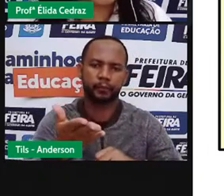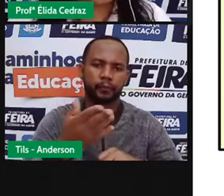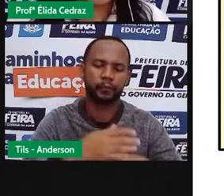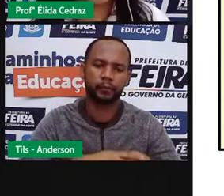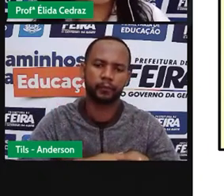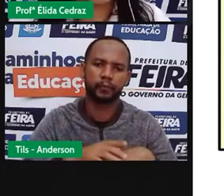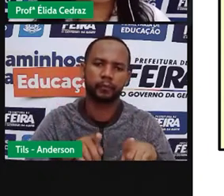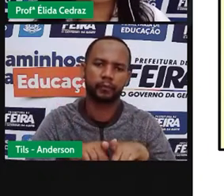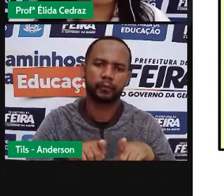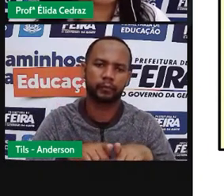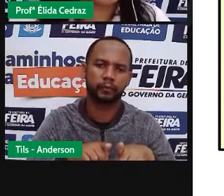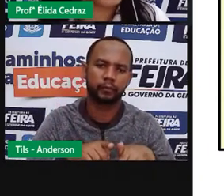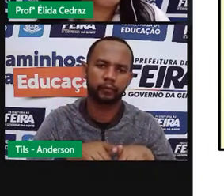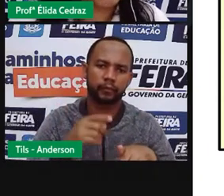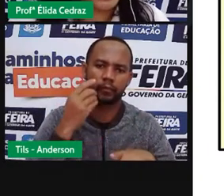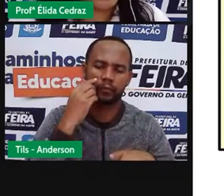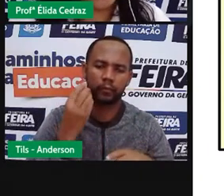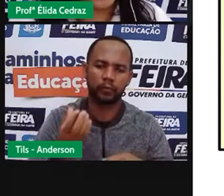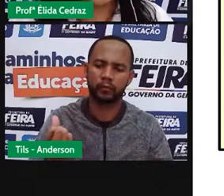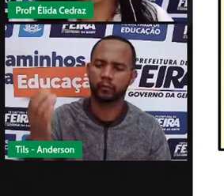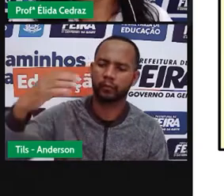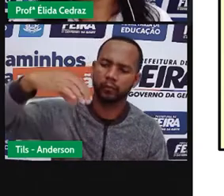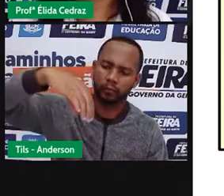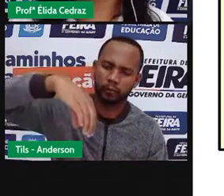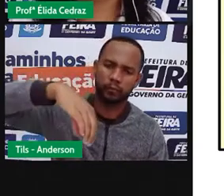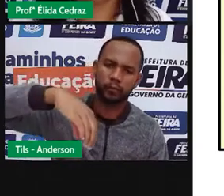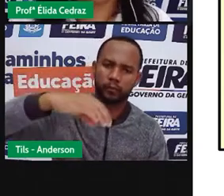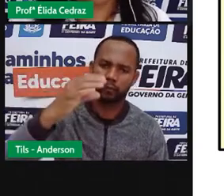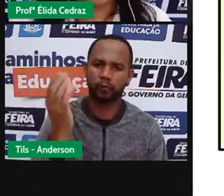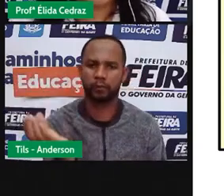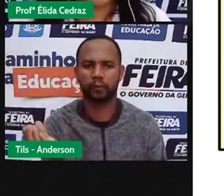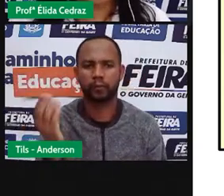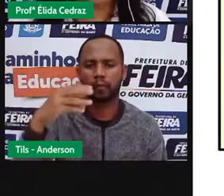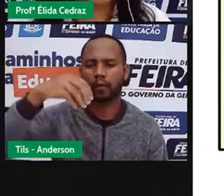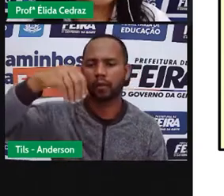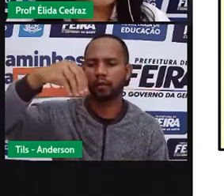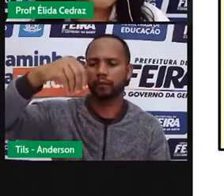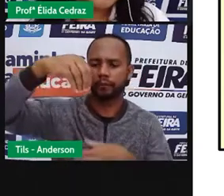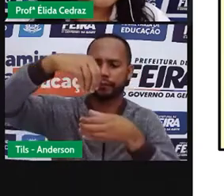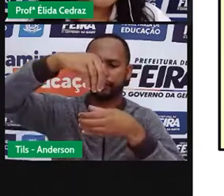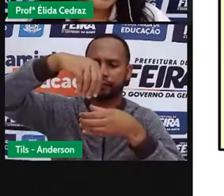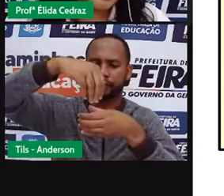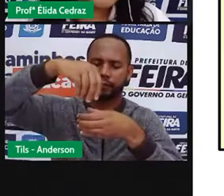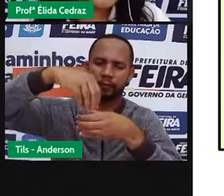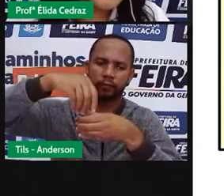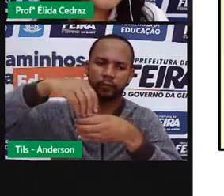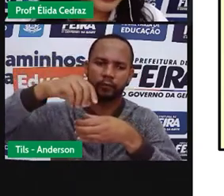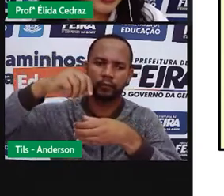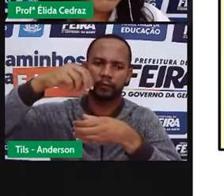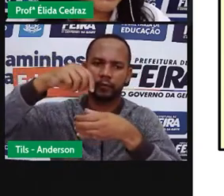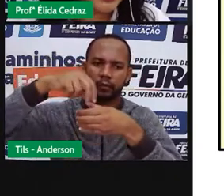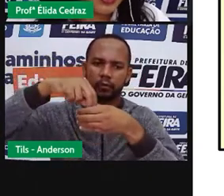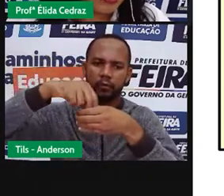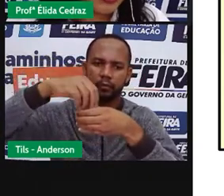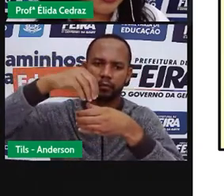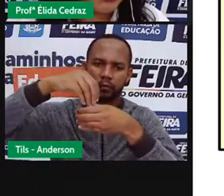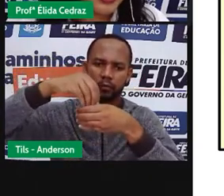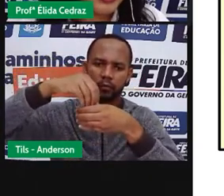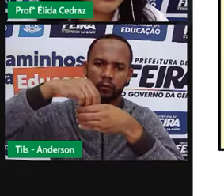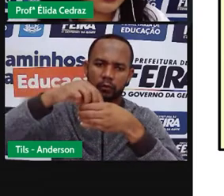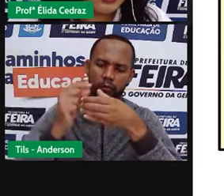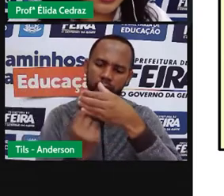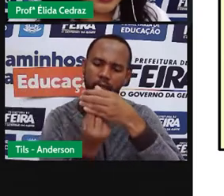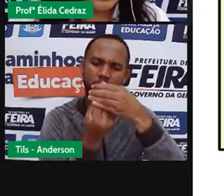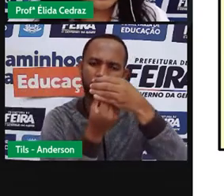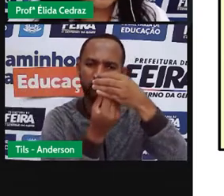As ampulhetas eram feitas de vidro, com uma areia bem fininha. A areia que estava dentro da